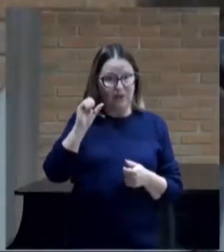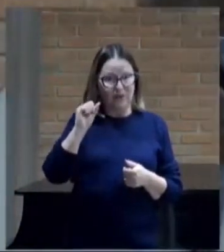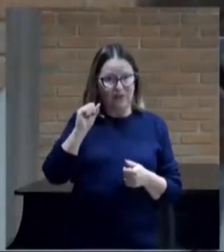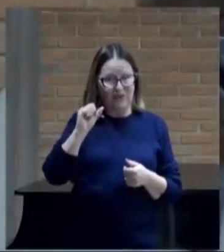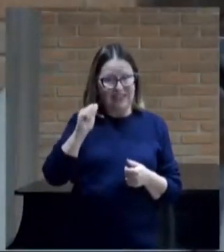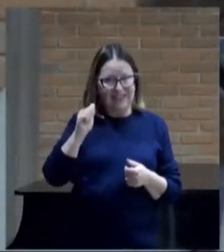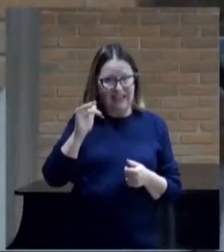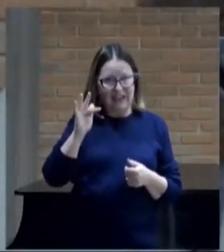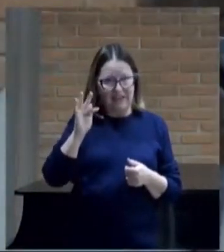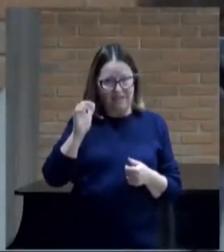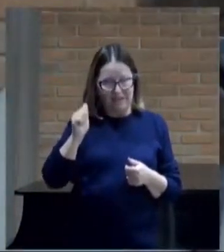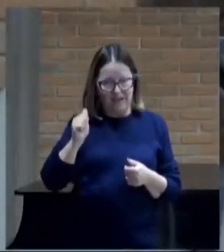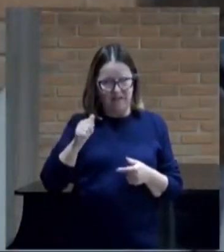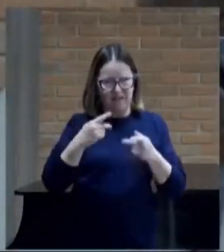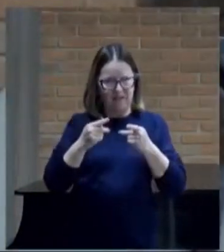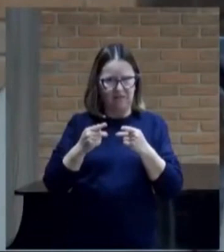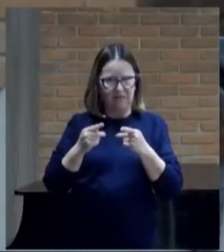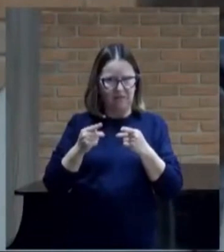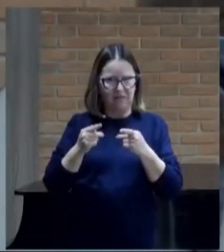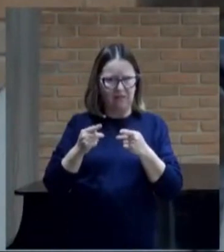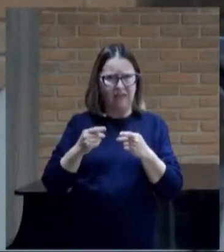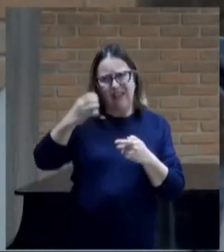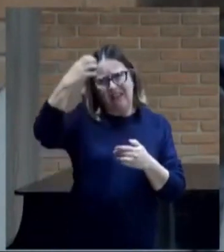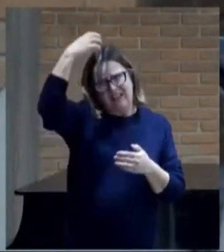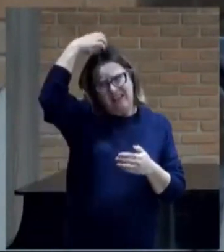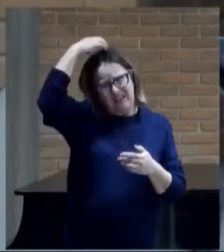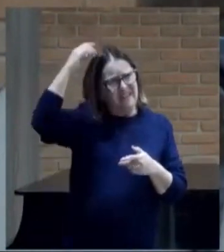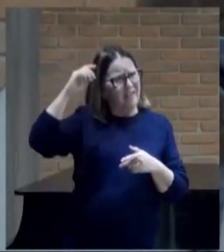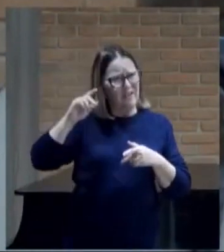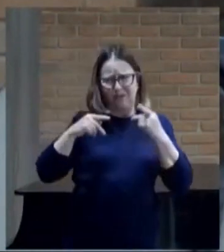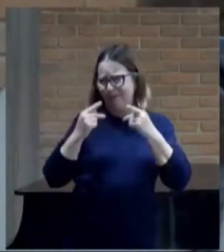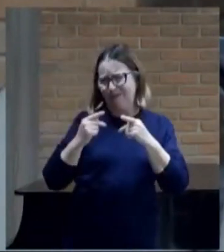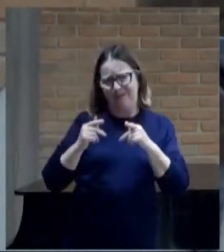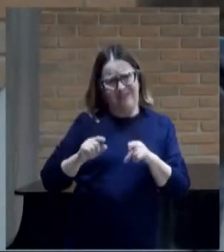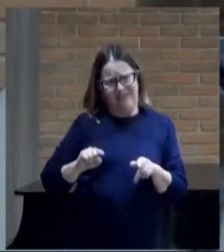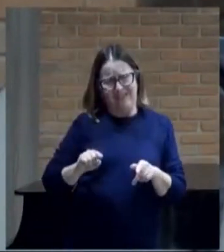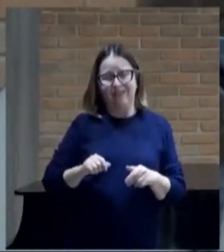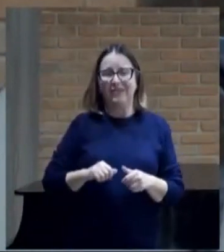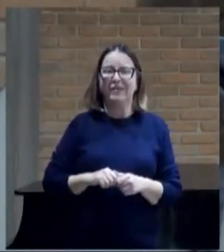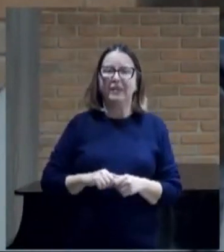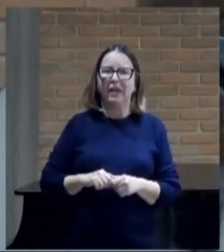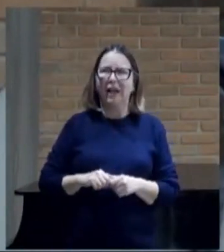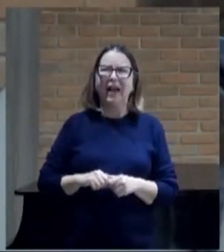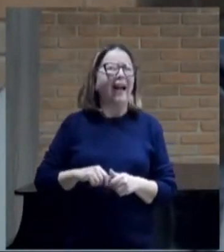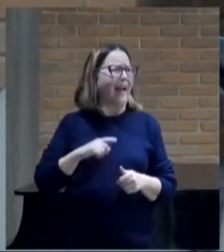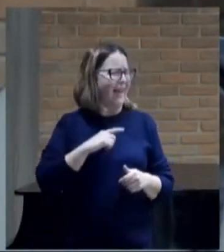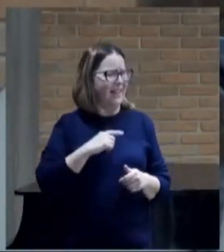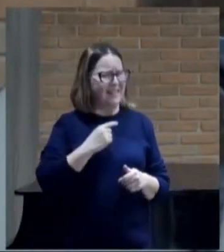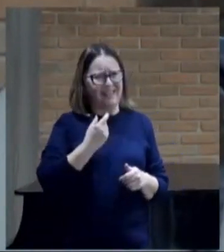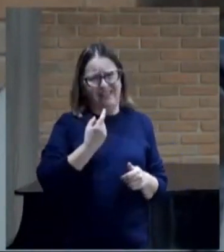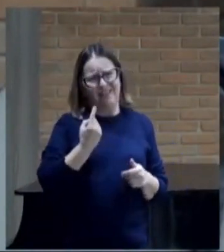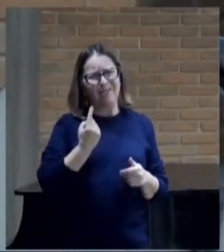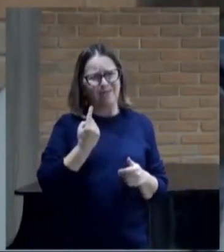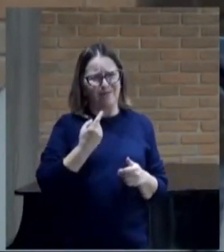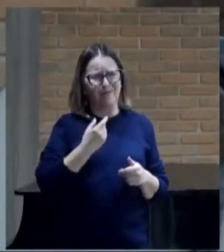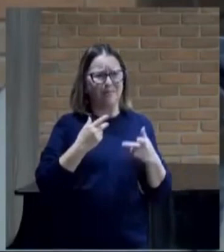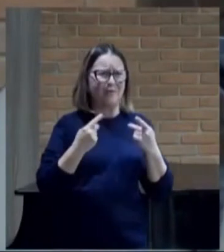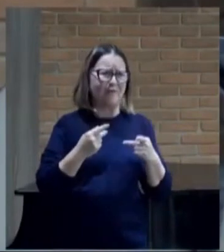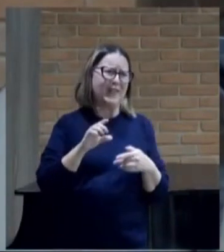Tem um cara aqui, mas ele, ele não fala o bem contra mim, ele só fala o mal.